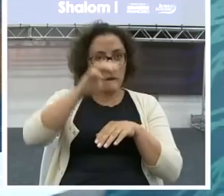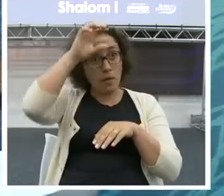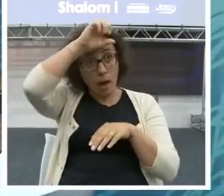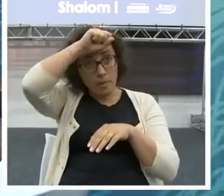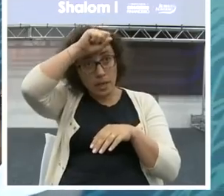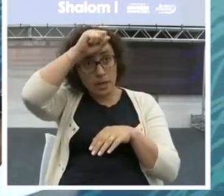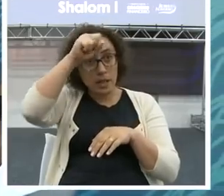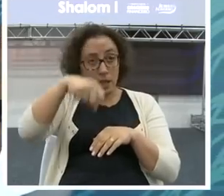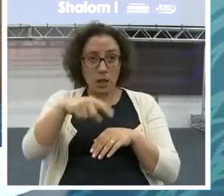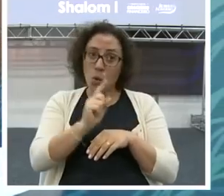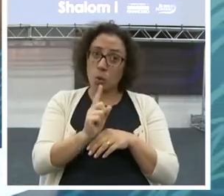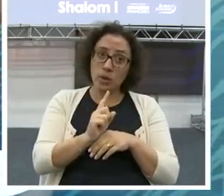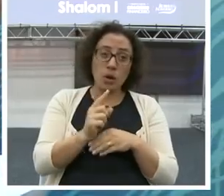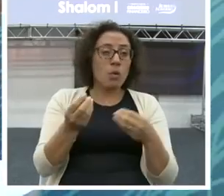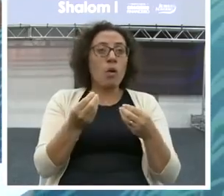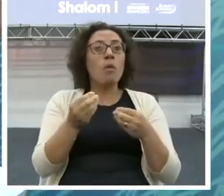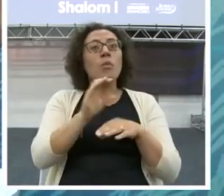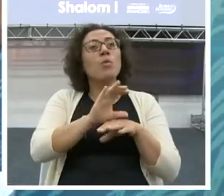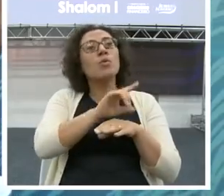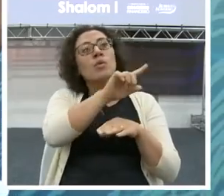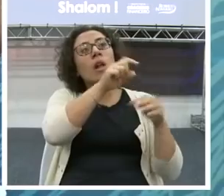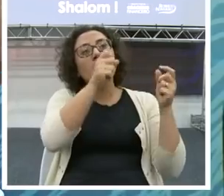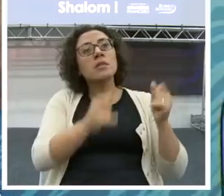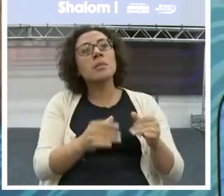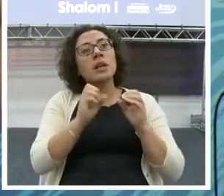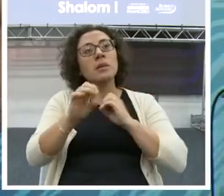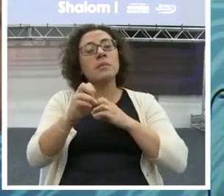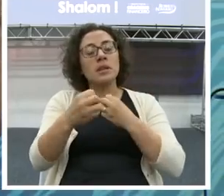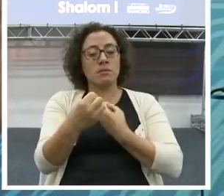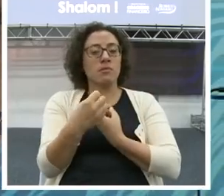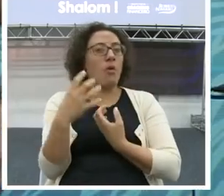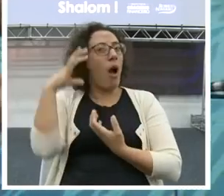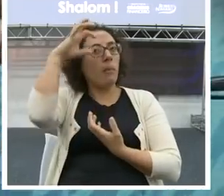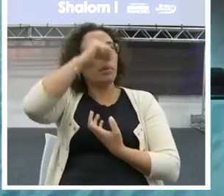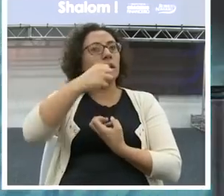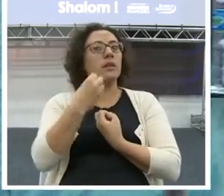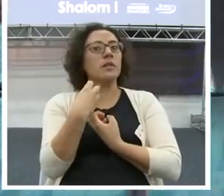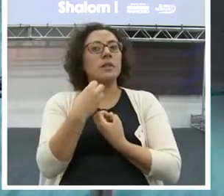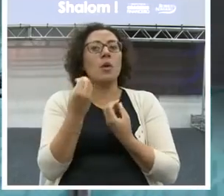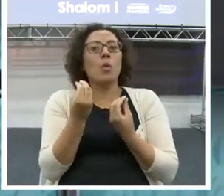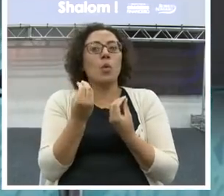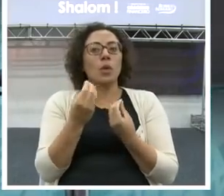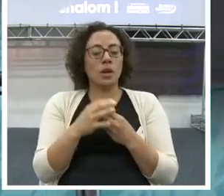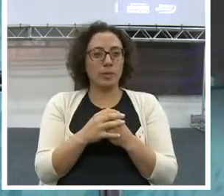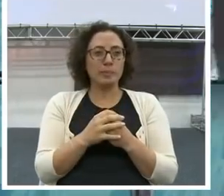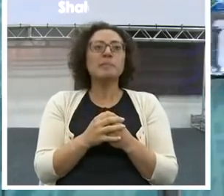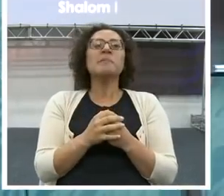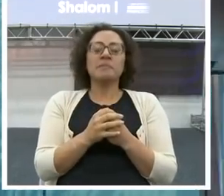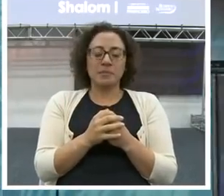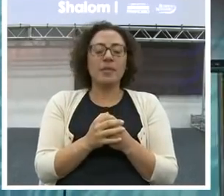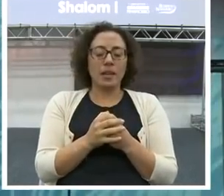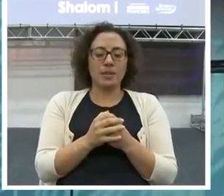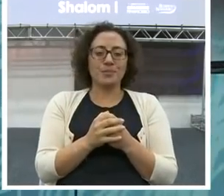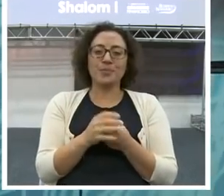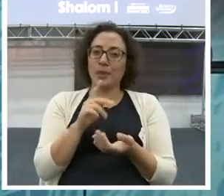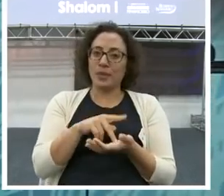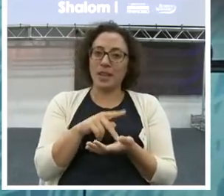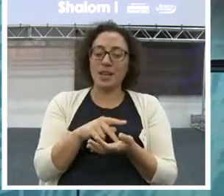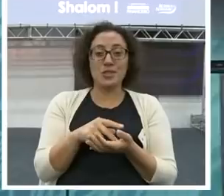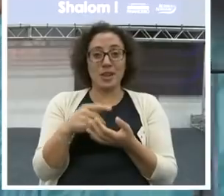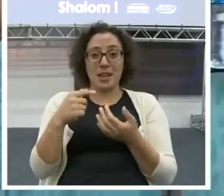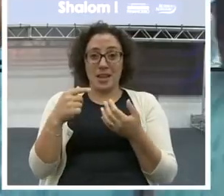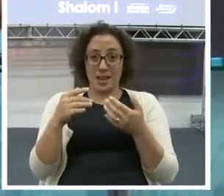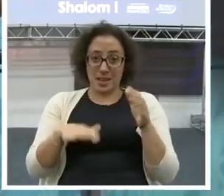Bom, obrigado pela pergunta. E isso é muito comum, né? A gente é muito bom com os outros e péssimo com a gente, né? Você